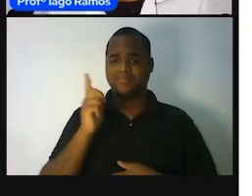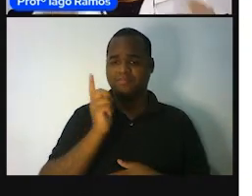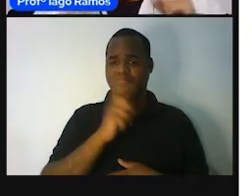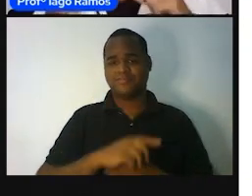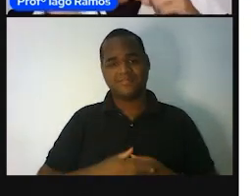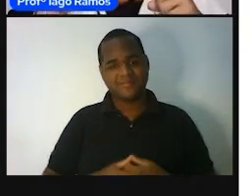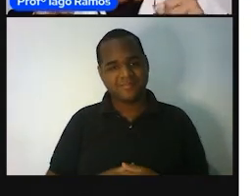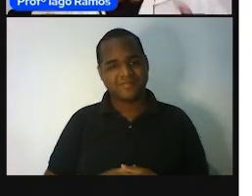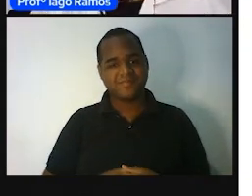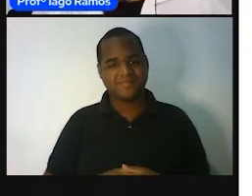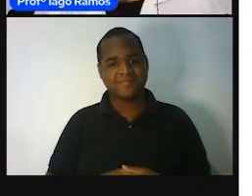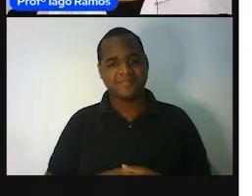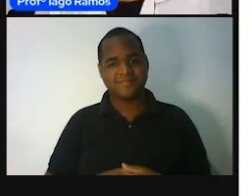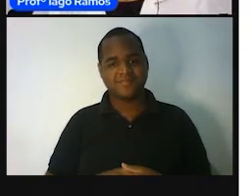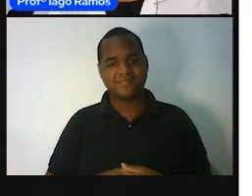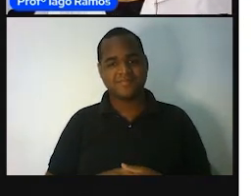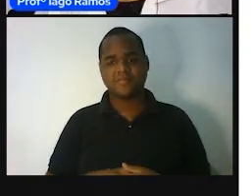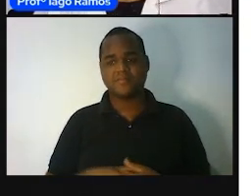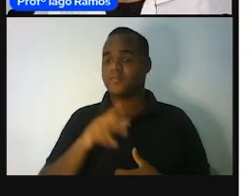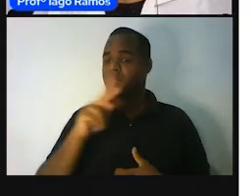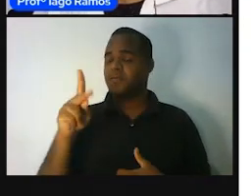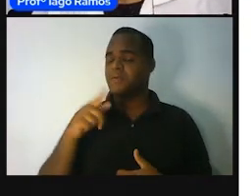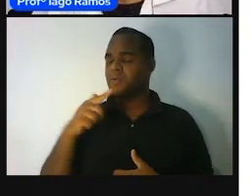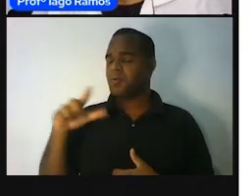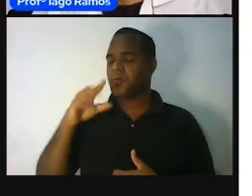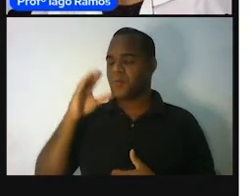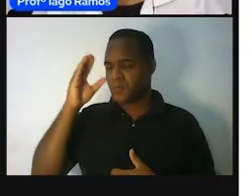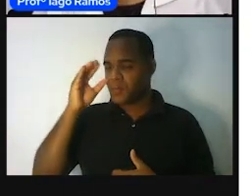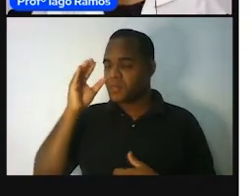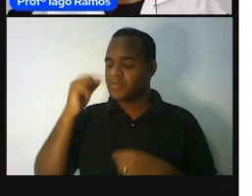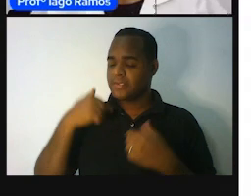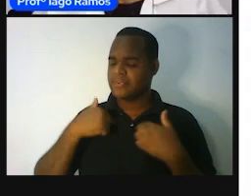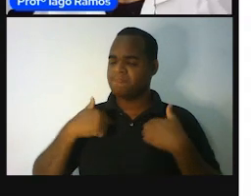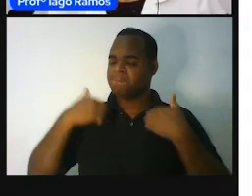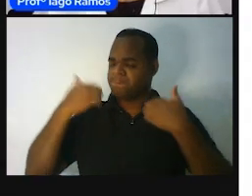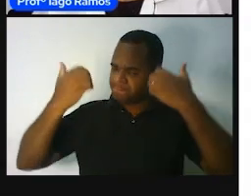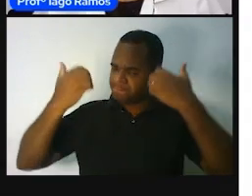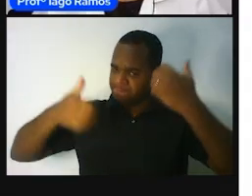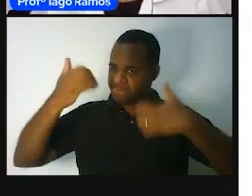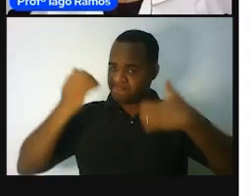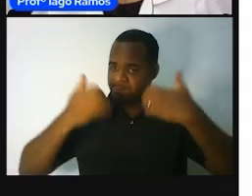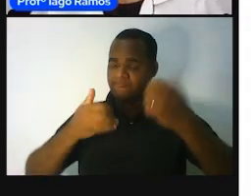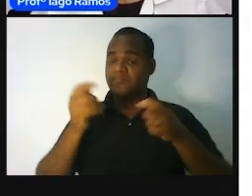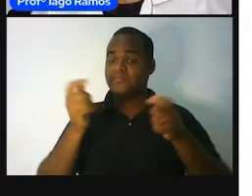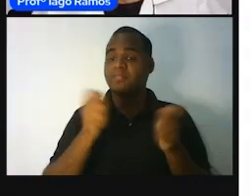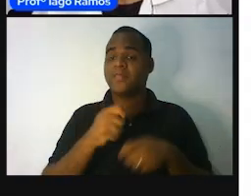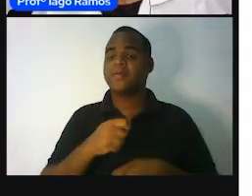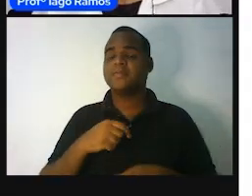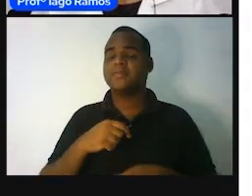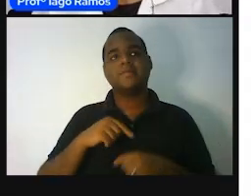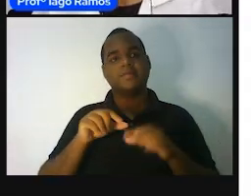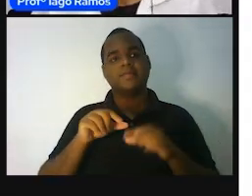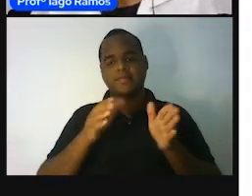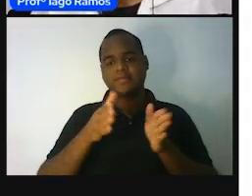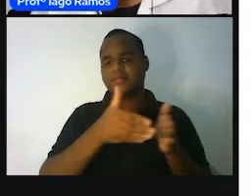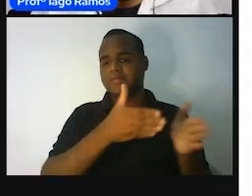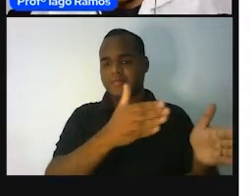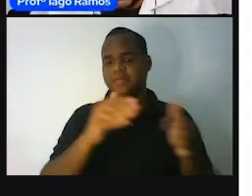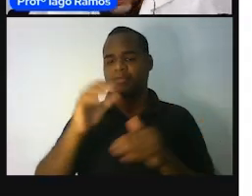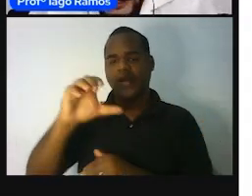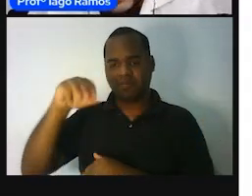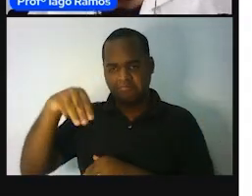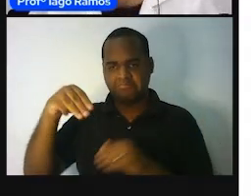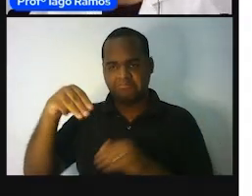vai ser mais curioso ou curioso. Dá para medir o professor uma estrada em